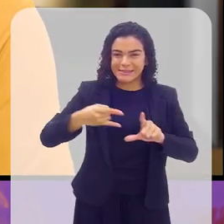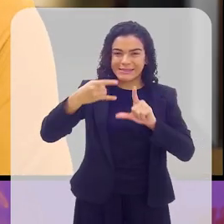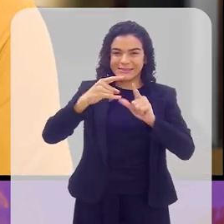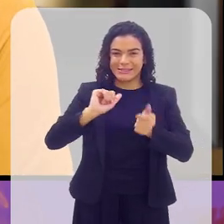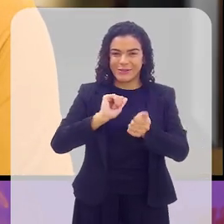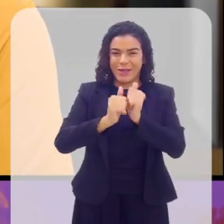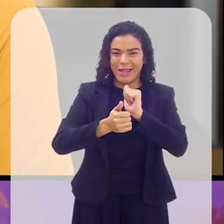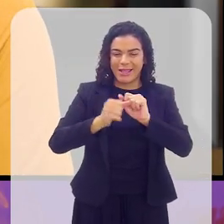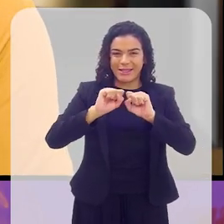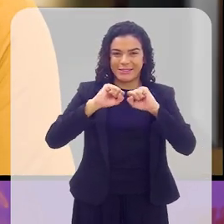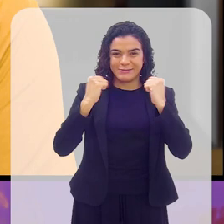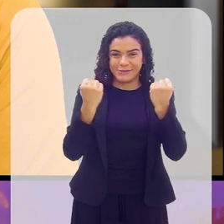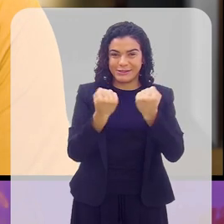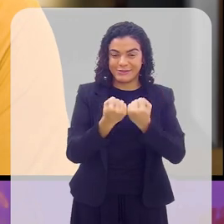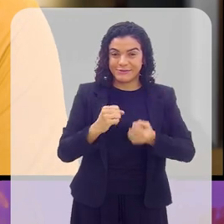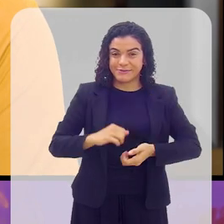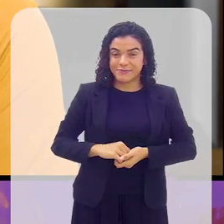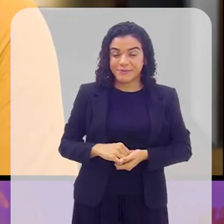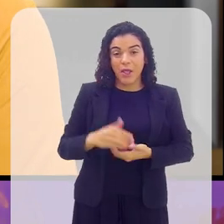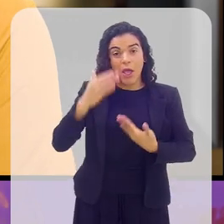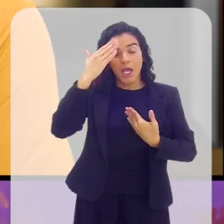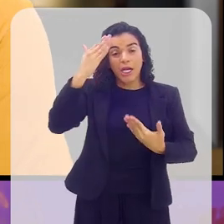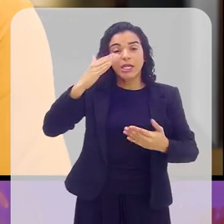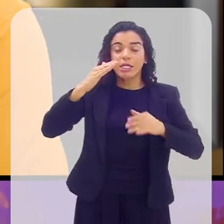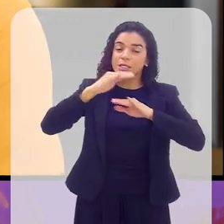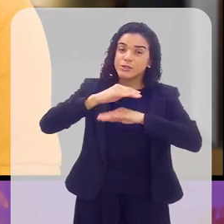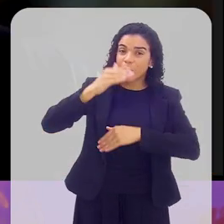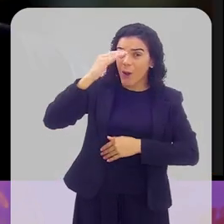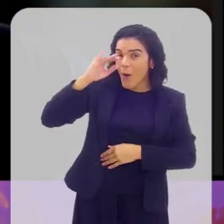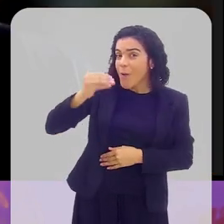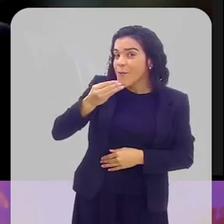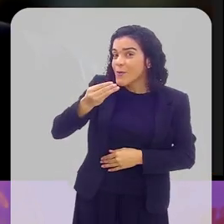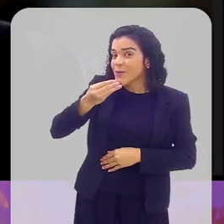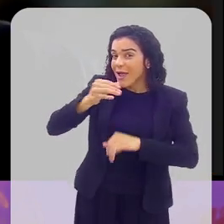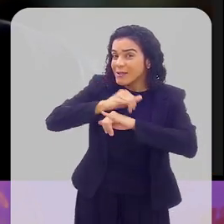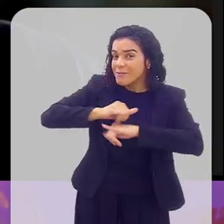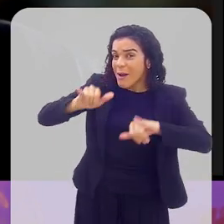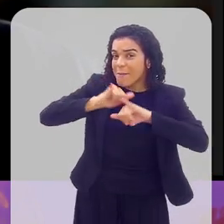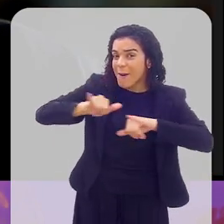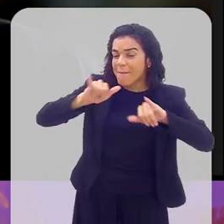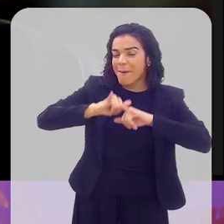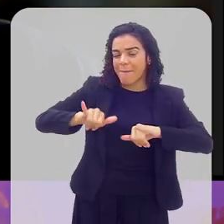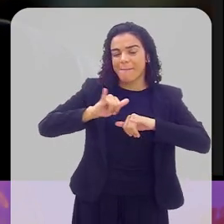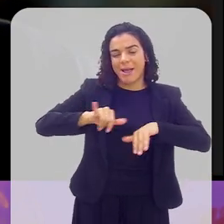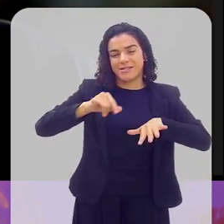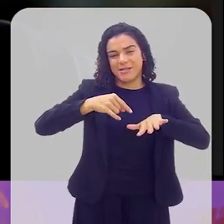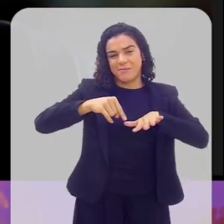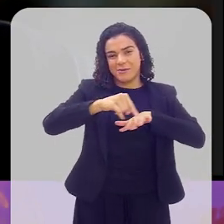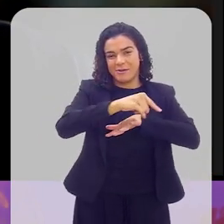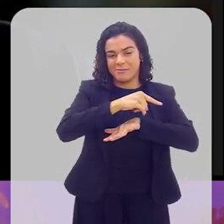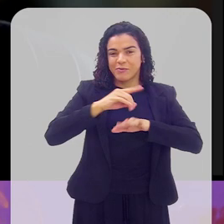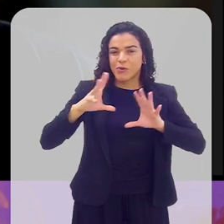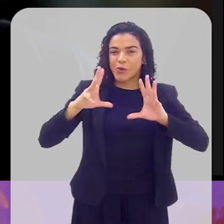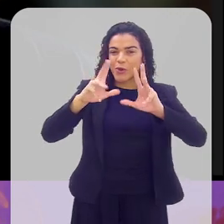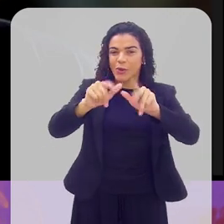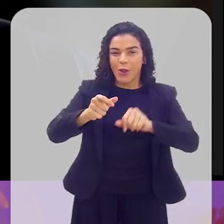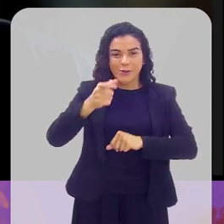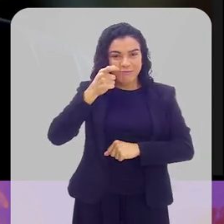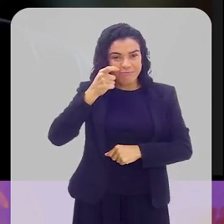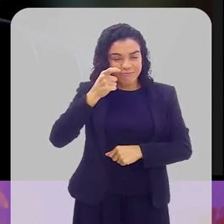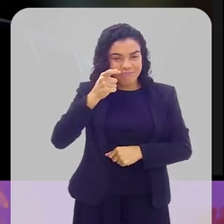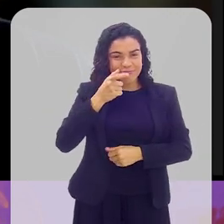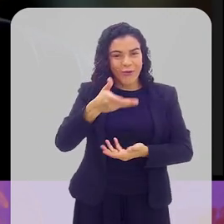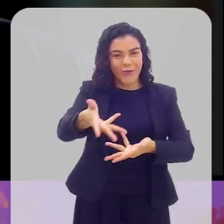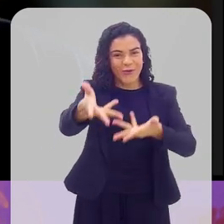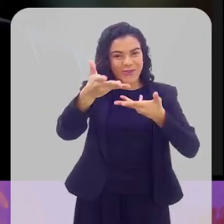presença por ter participado aqui do Arena Esportiva. Eu que agradeço a oportunidade de estar divulgando aqui cada vez mais o nosso esporte e